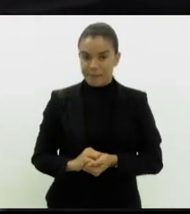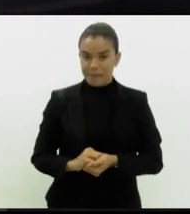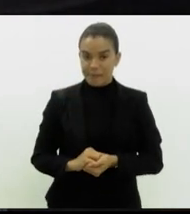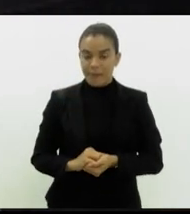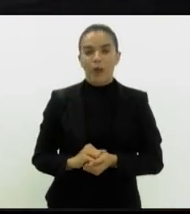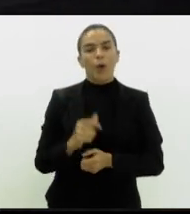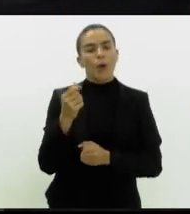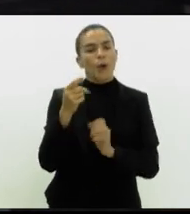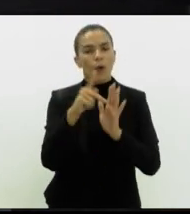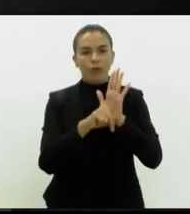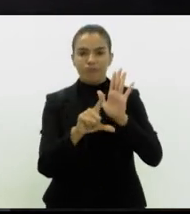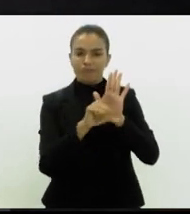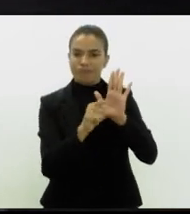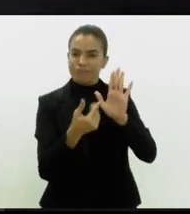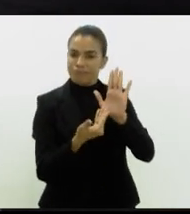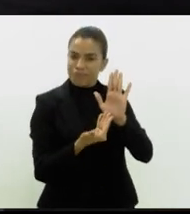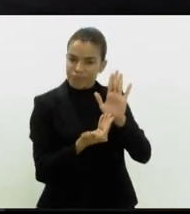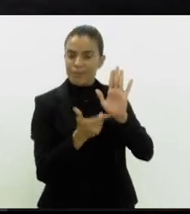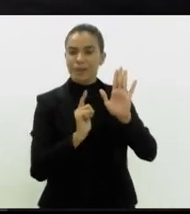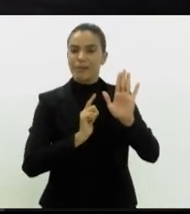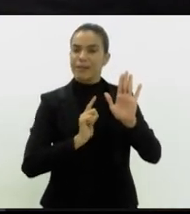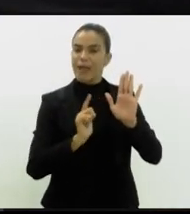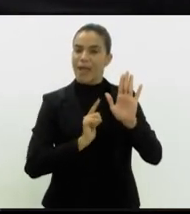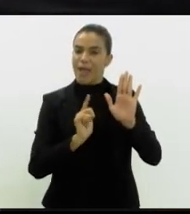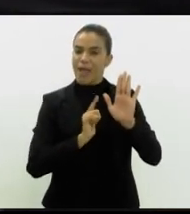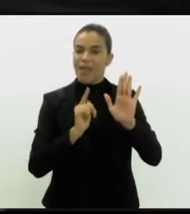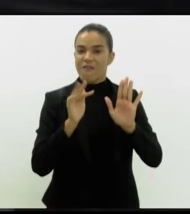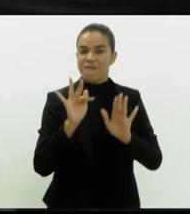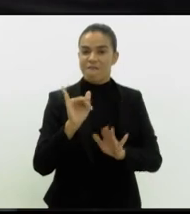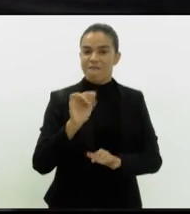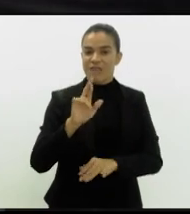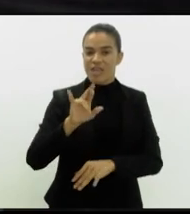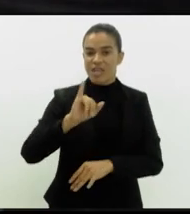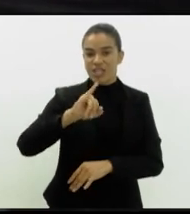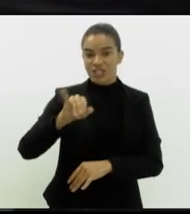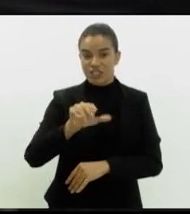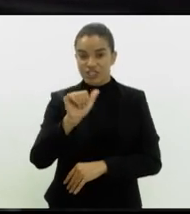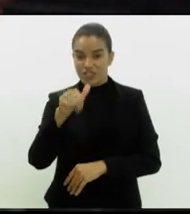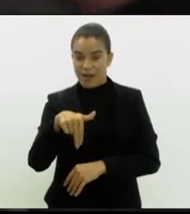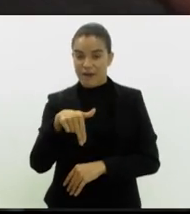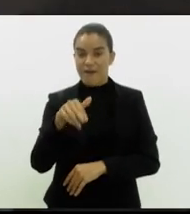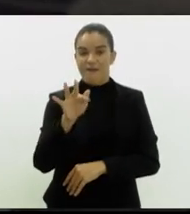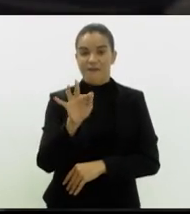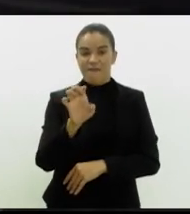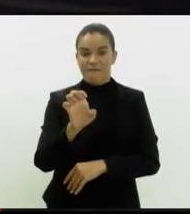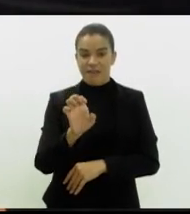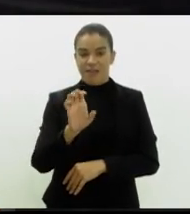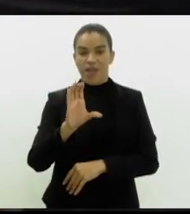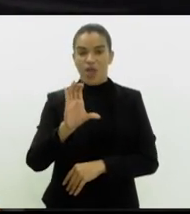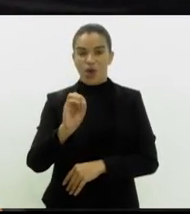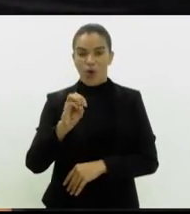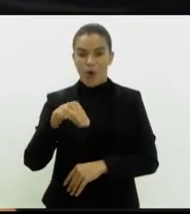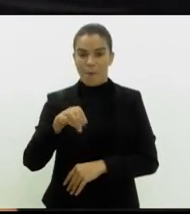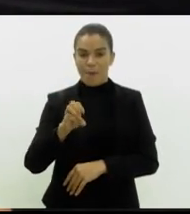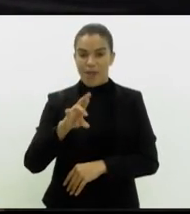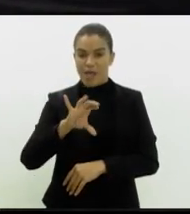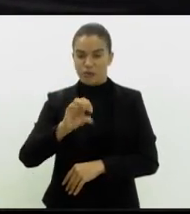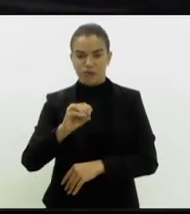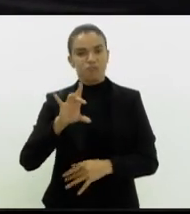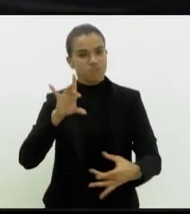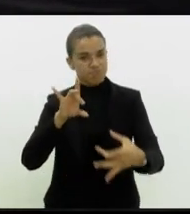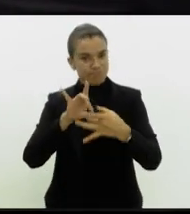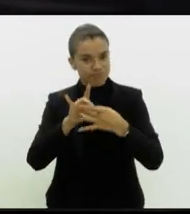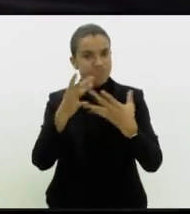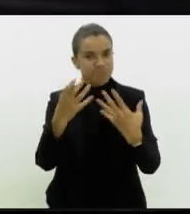O projeto tem a Firjan e a Fé Comércio favorável ao projeto